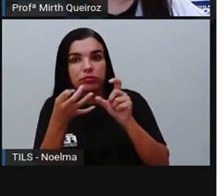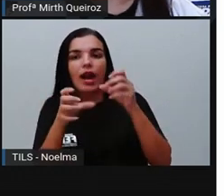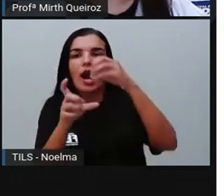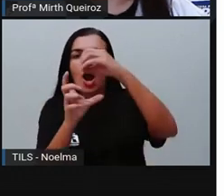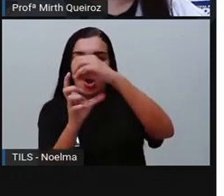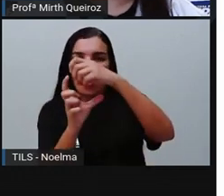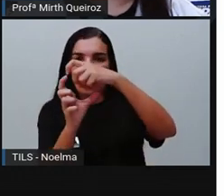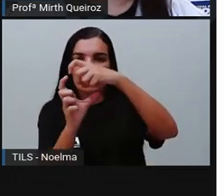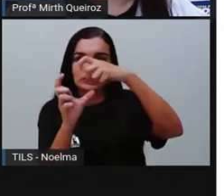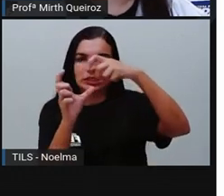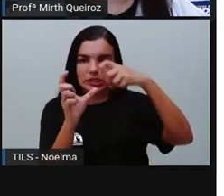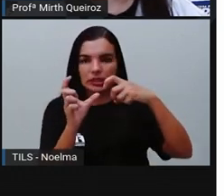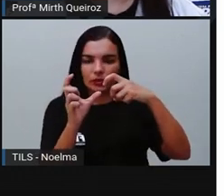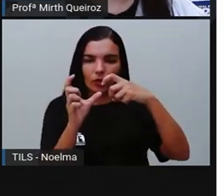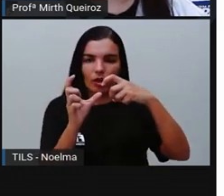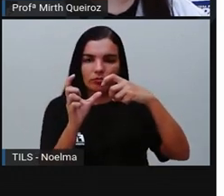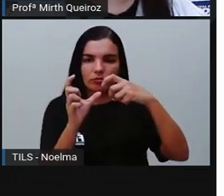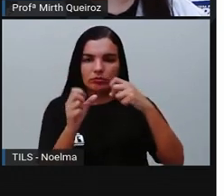visitar, liquidificador.